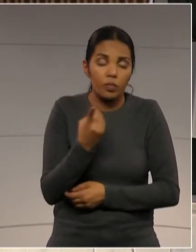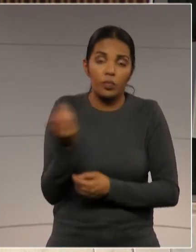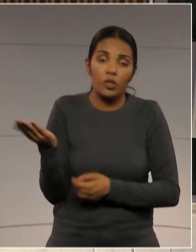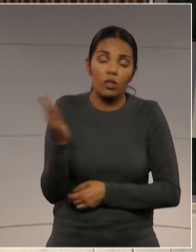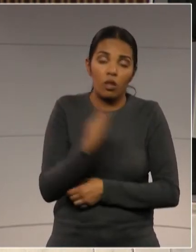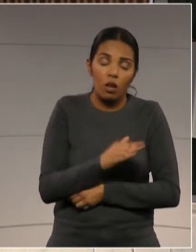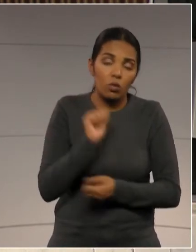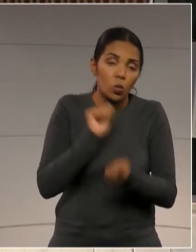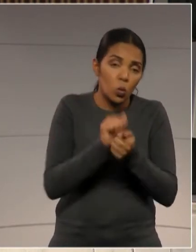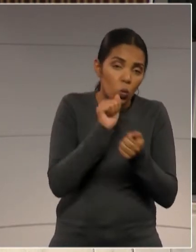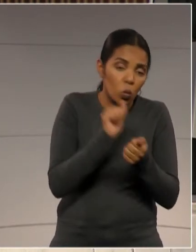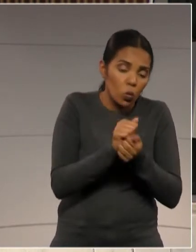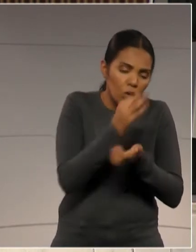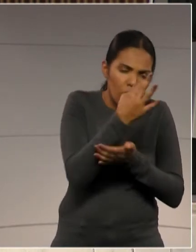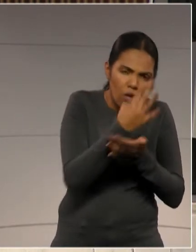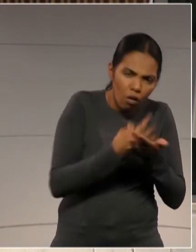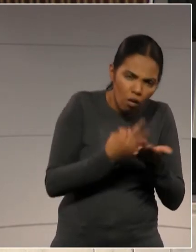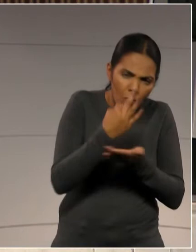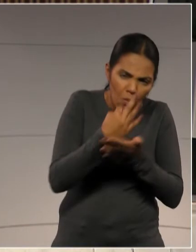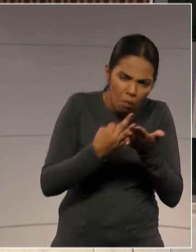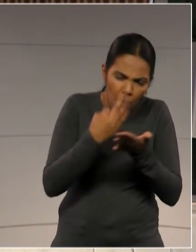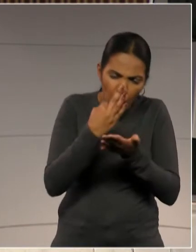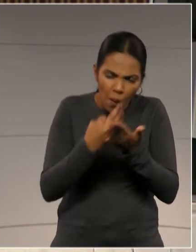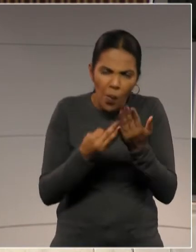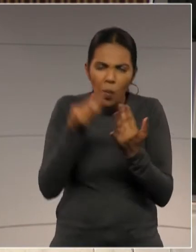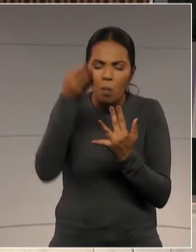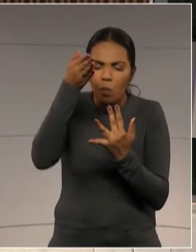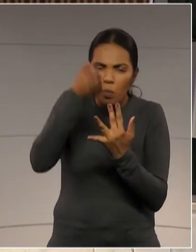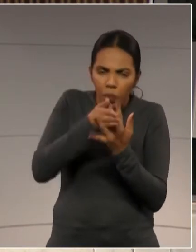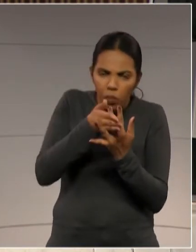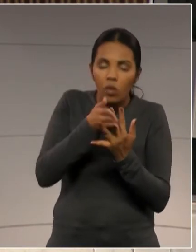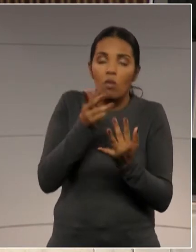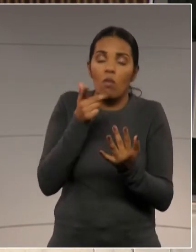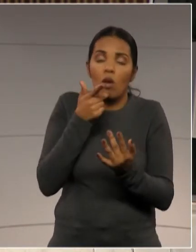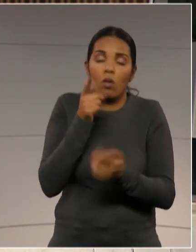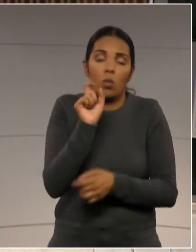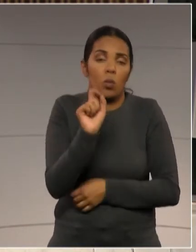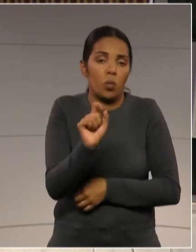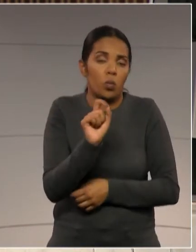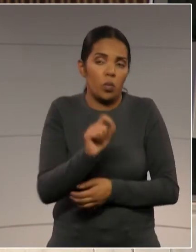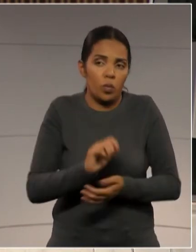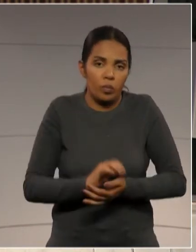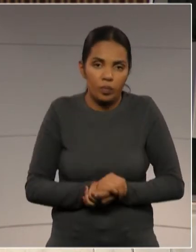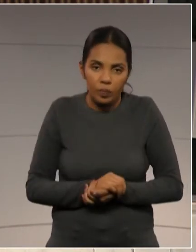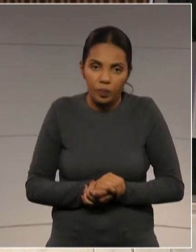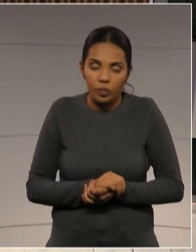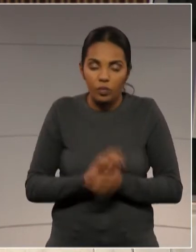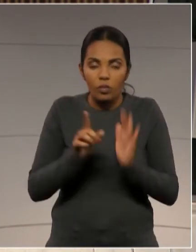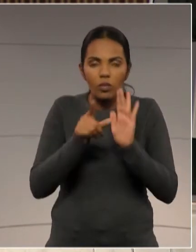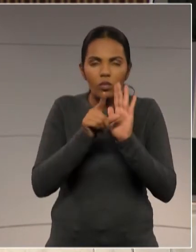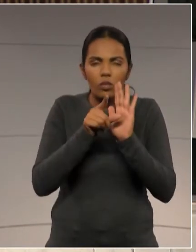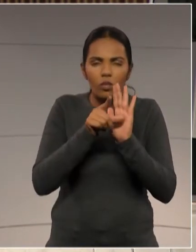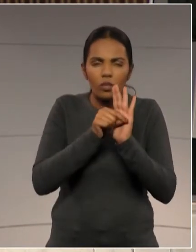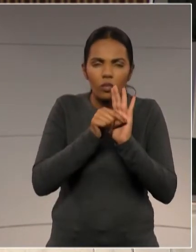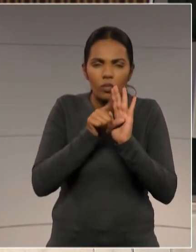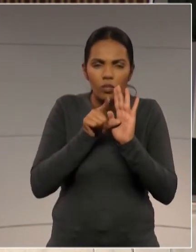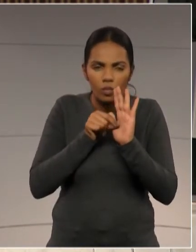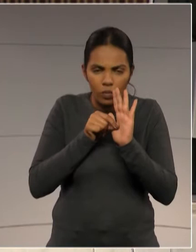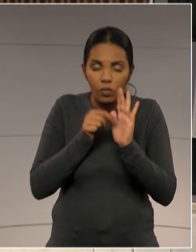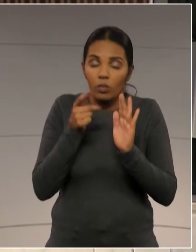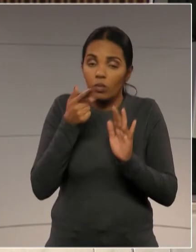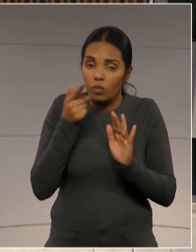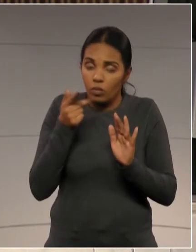traz, entre as incorporações, um artigo que